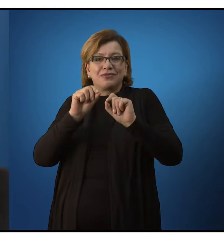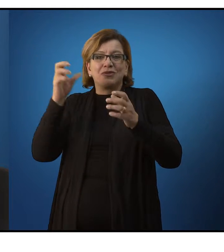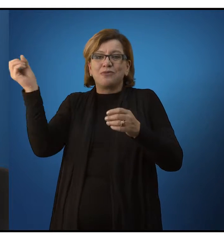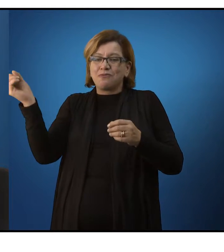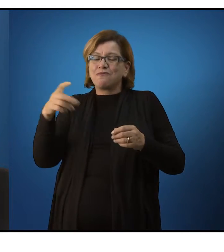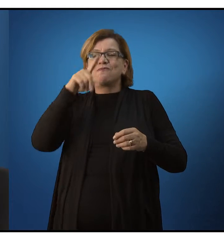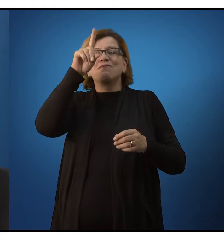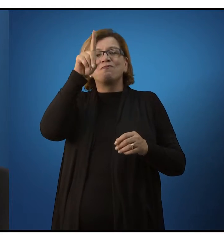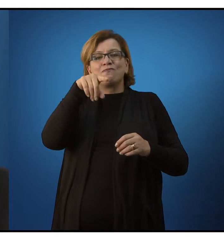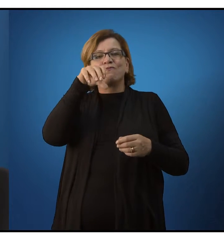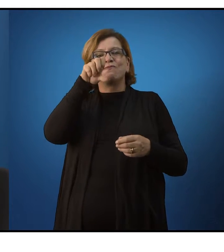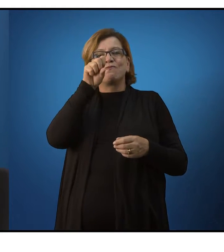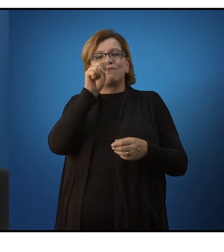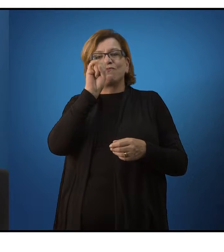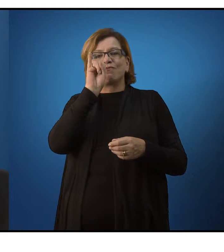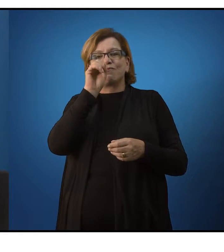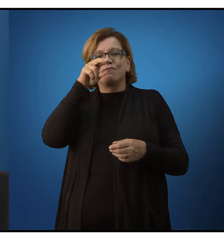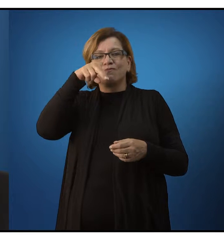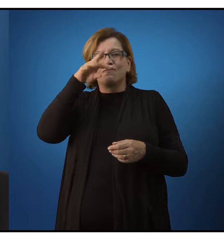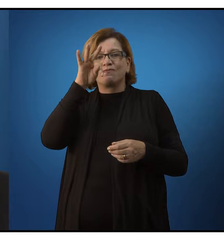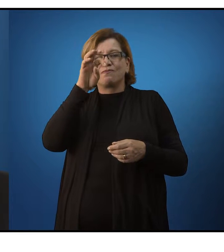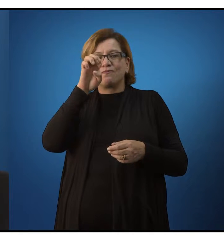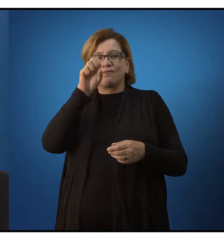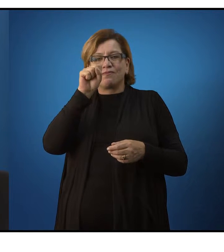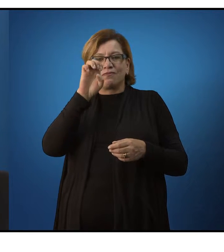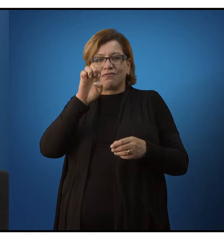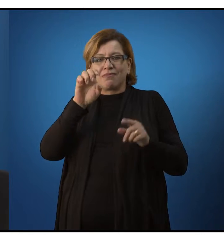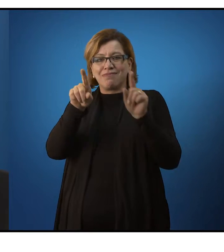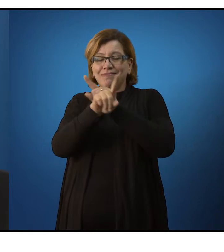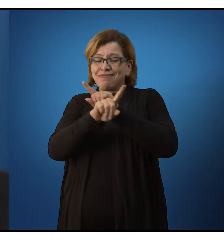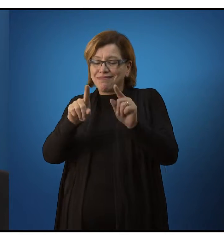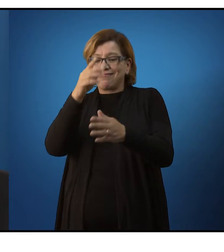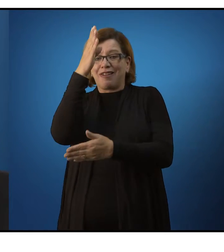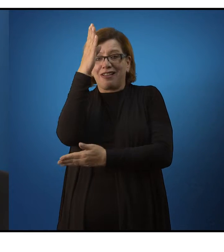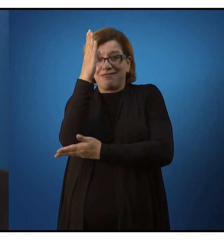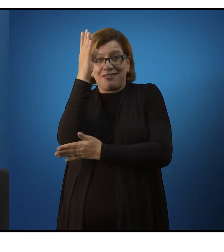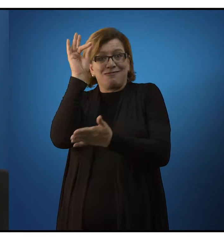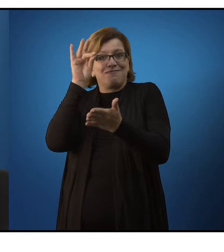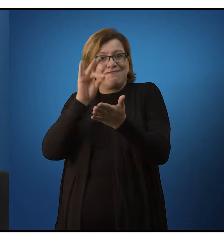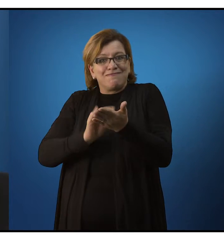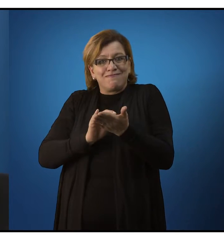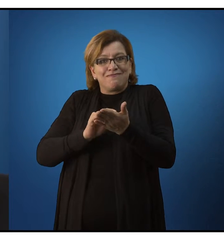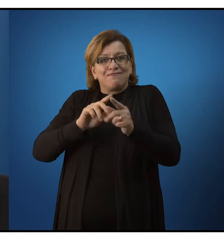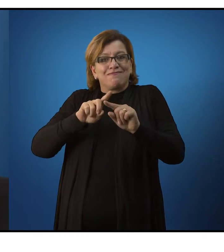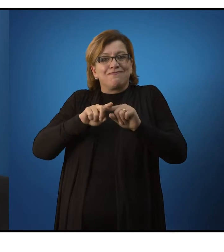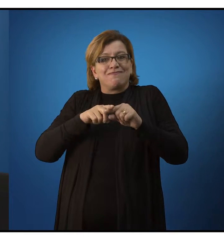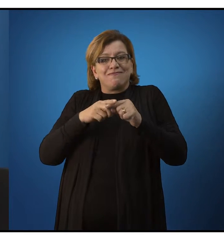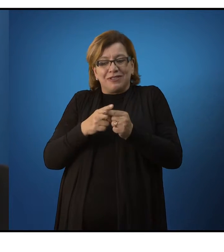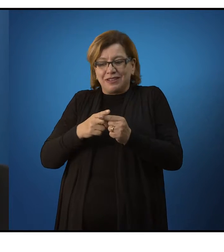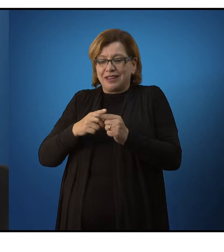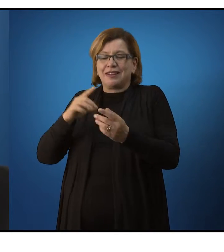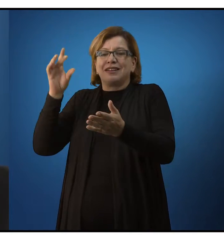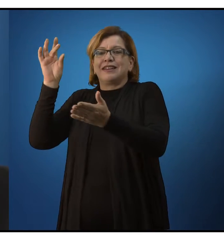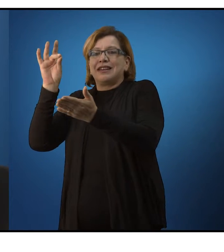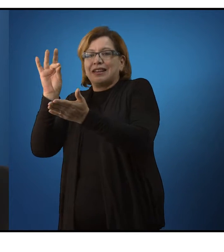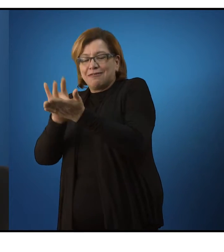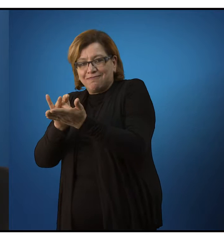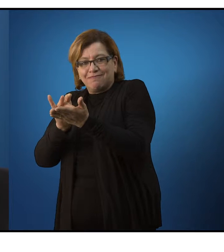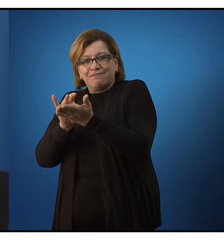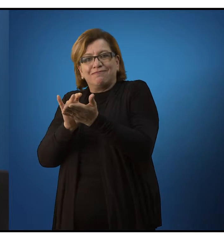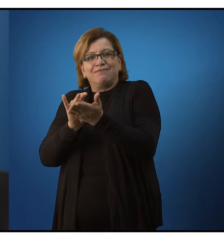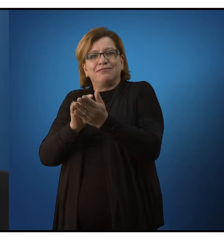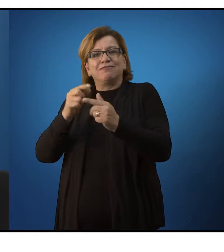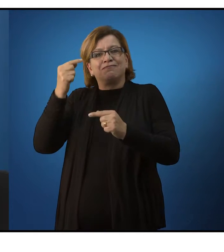que já não é mais a madeira propriamente dita, mas sim a síntese entre a realidade objetiva